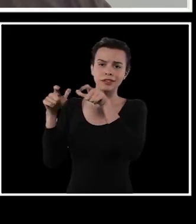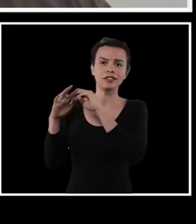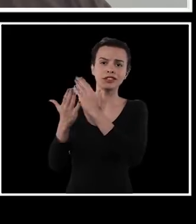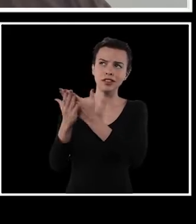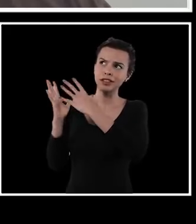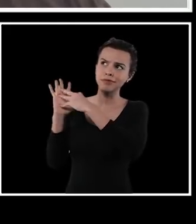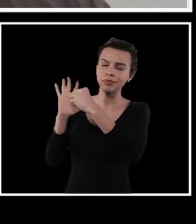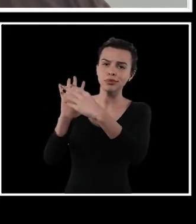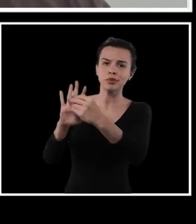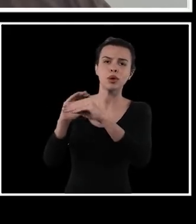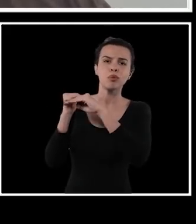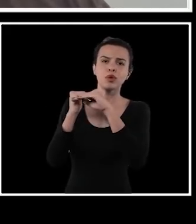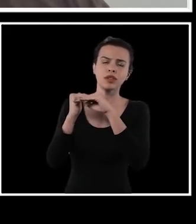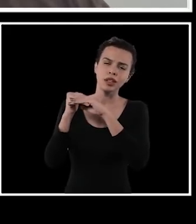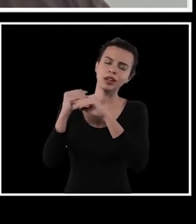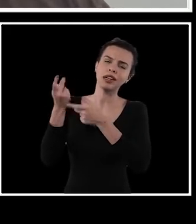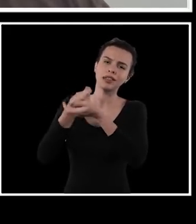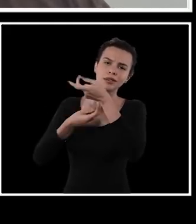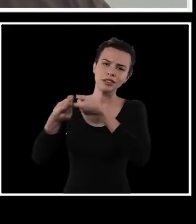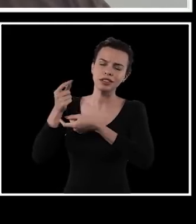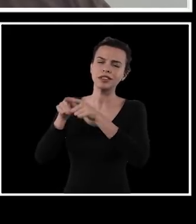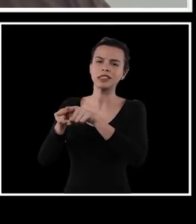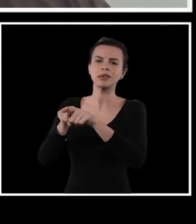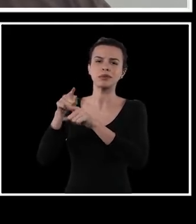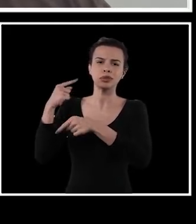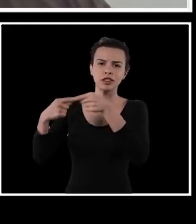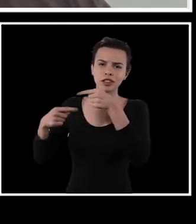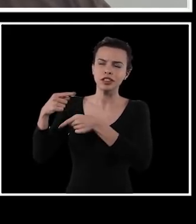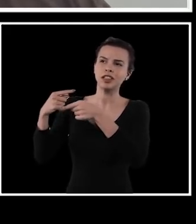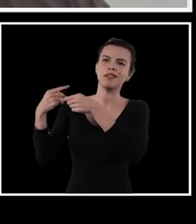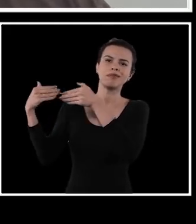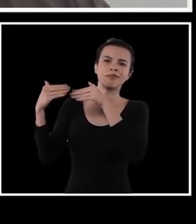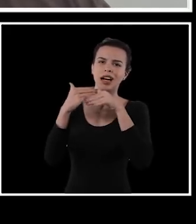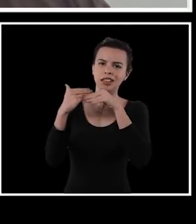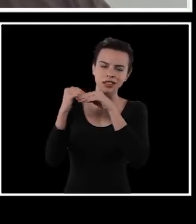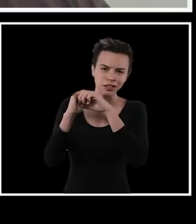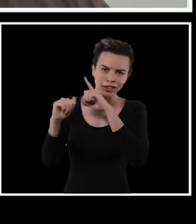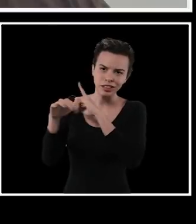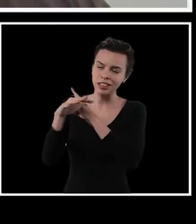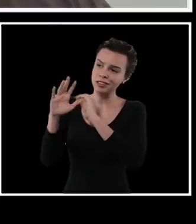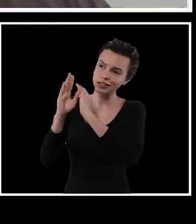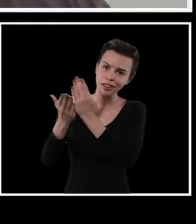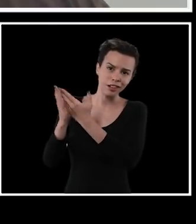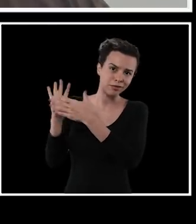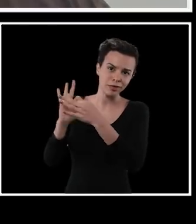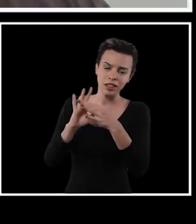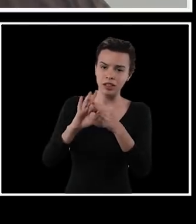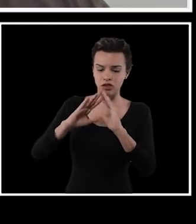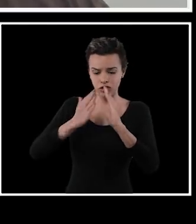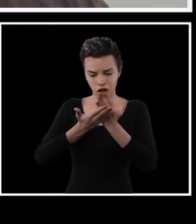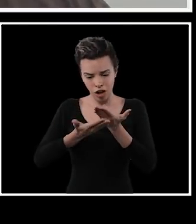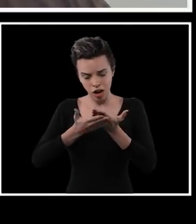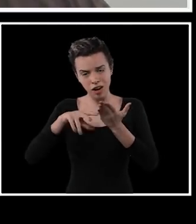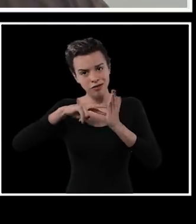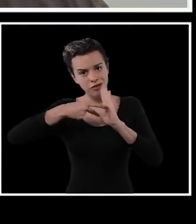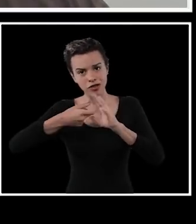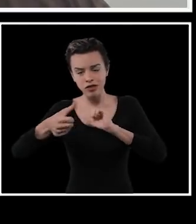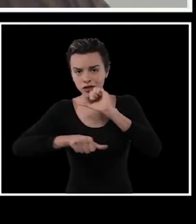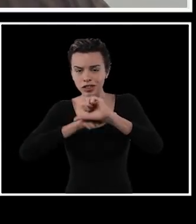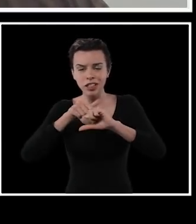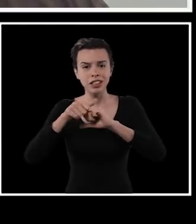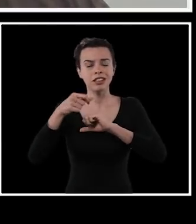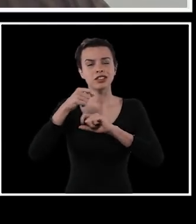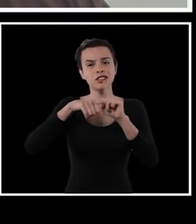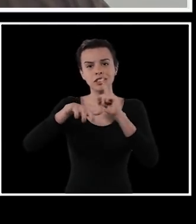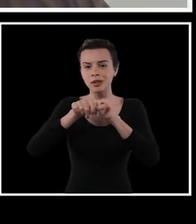repercute modelos de política, repercute modelos de economia, repercute um modelo de sociedade. Então, repensar a escola, uma escola que